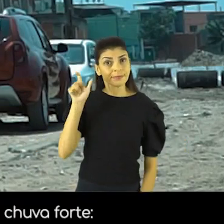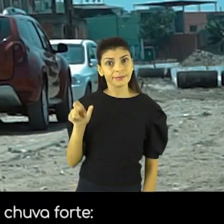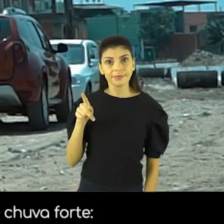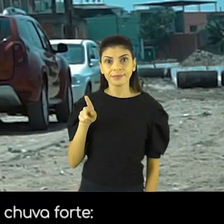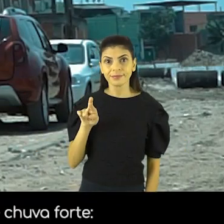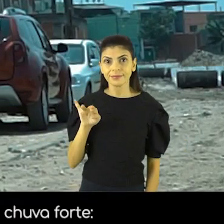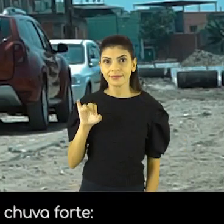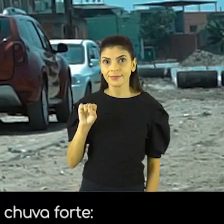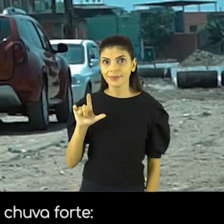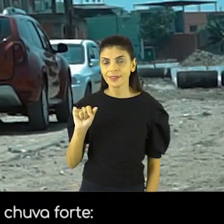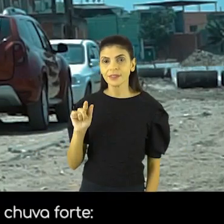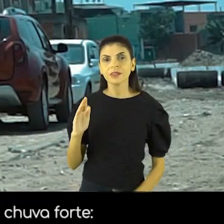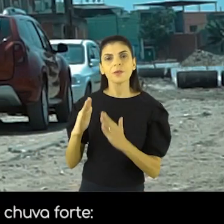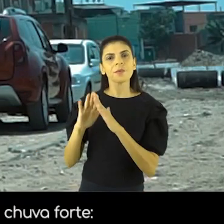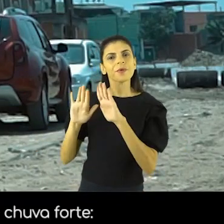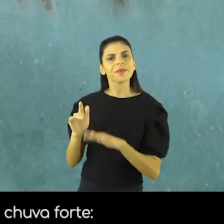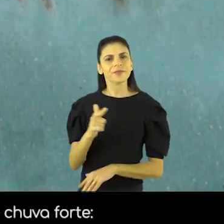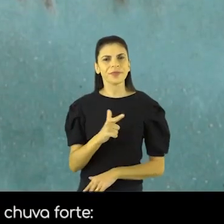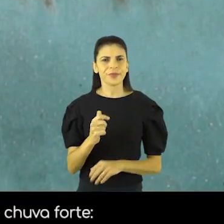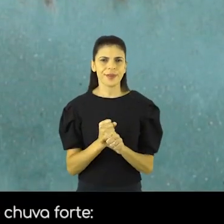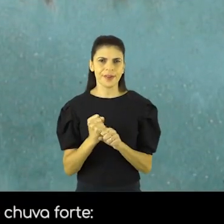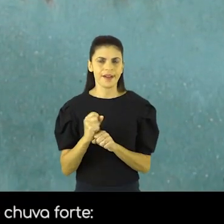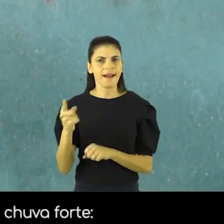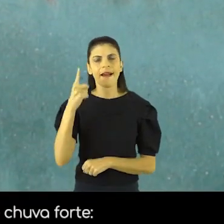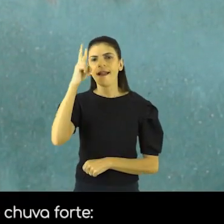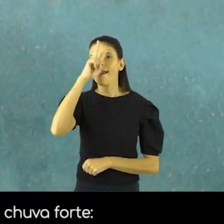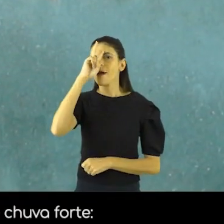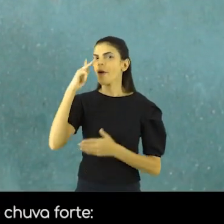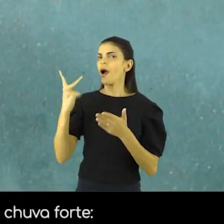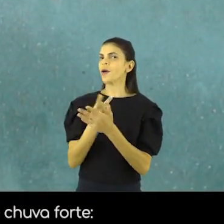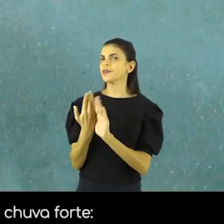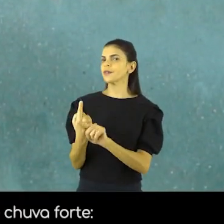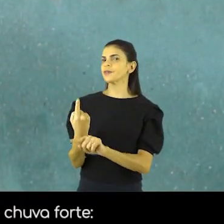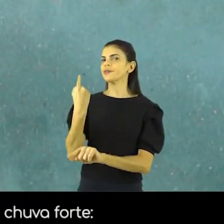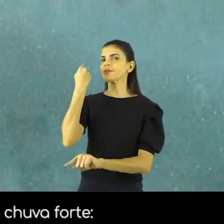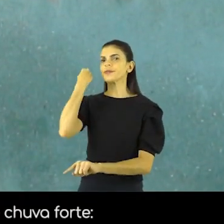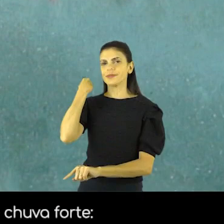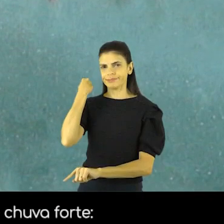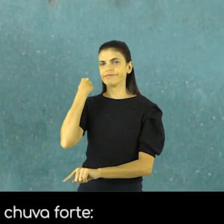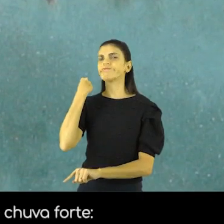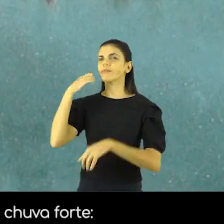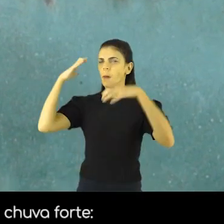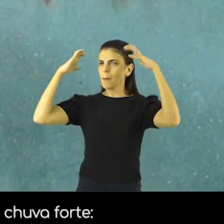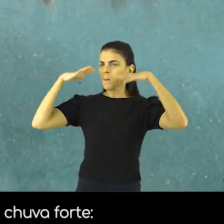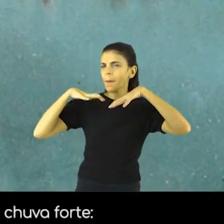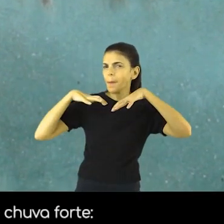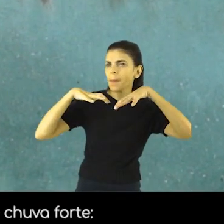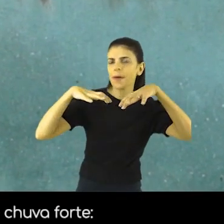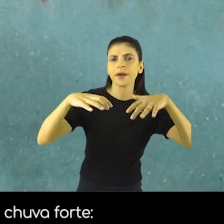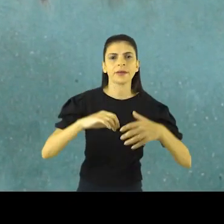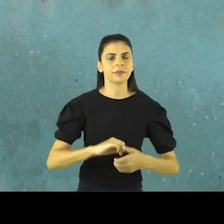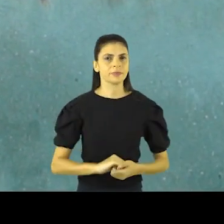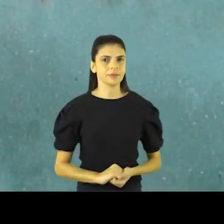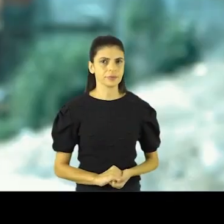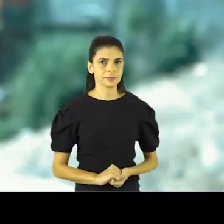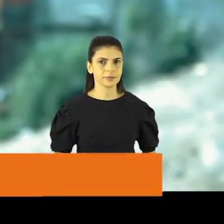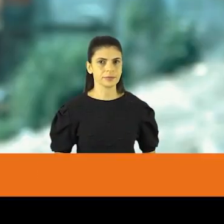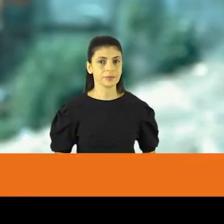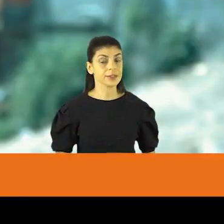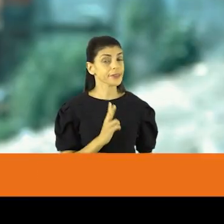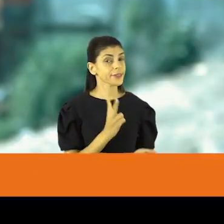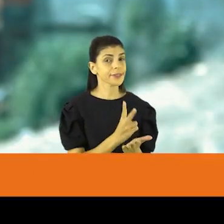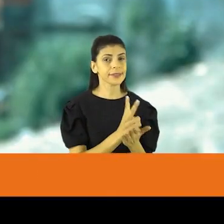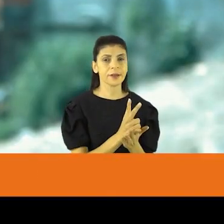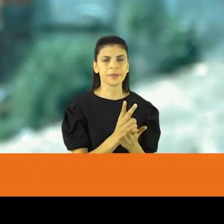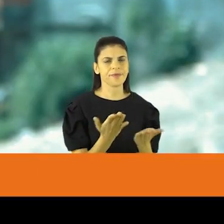Priscila mora na região há 22 anos. A pedagoga lembra bem como eram os dias de chuva forte. A